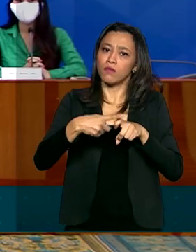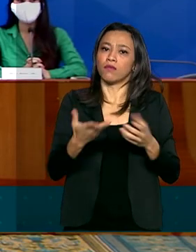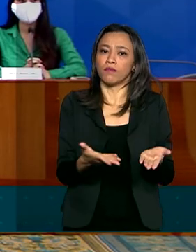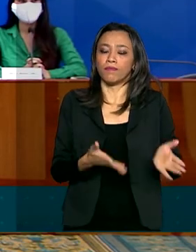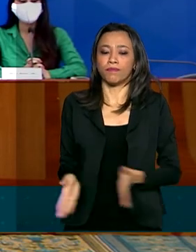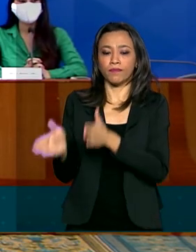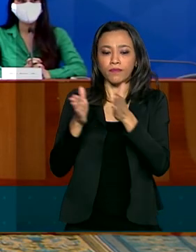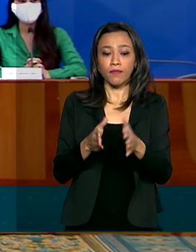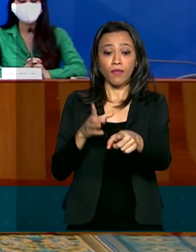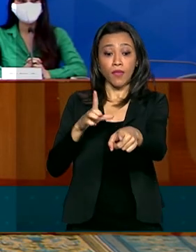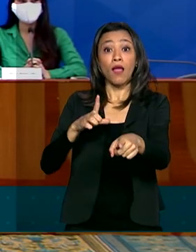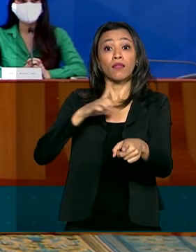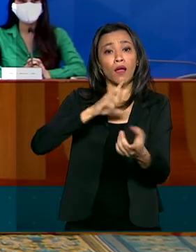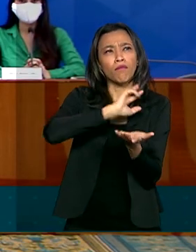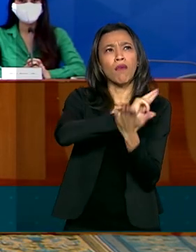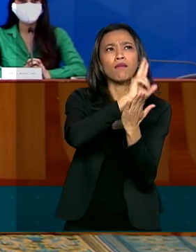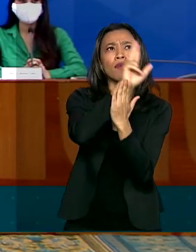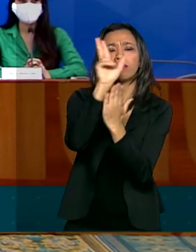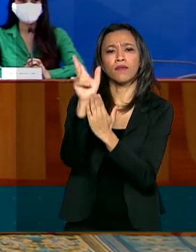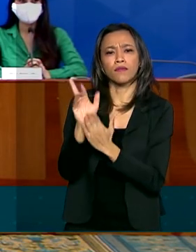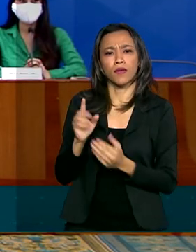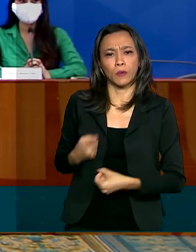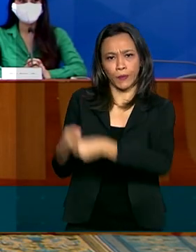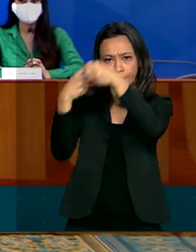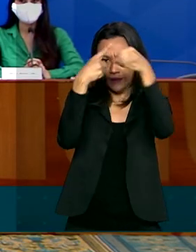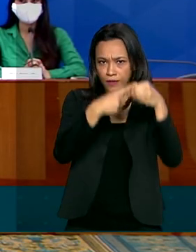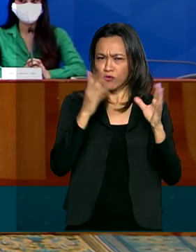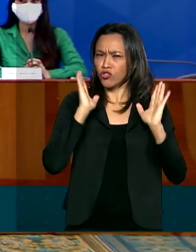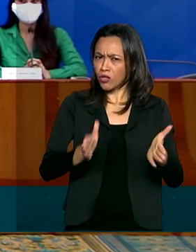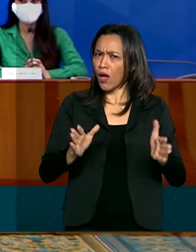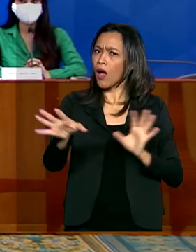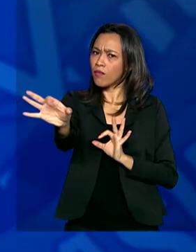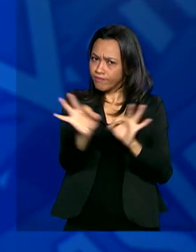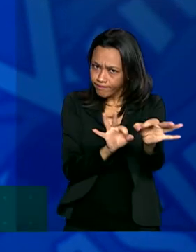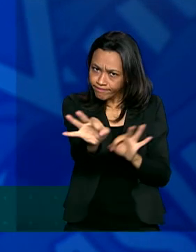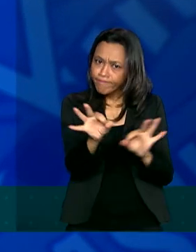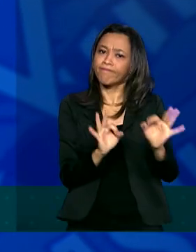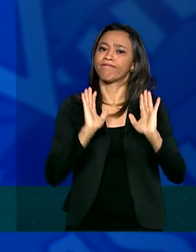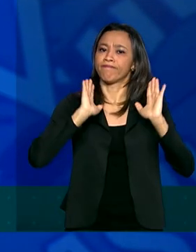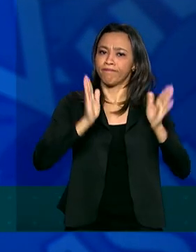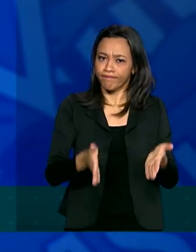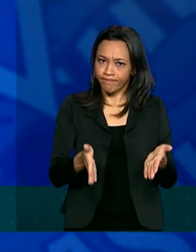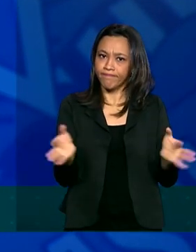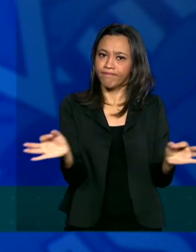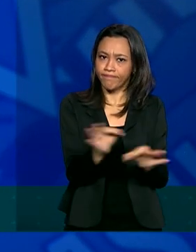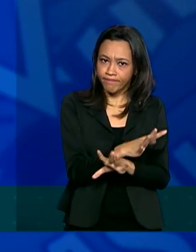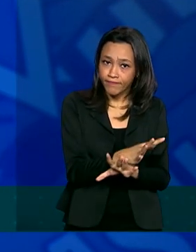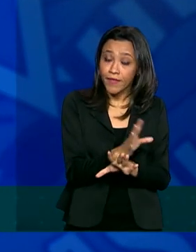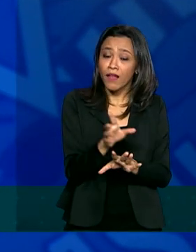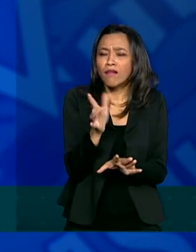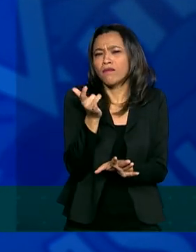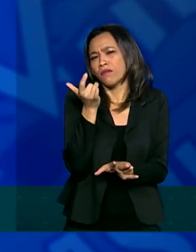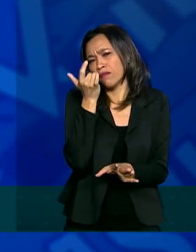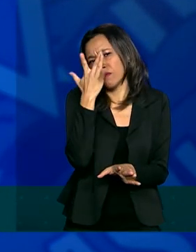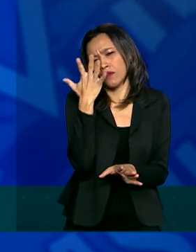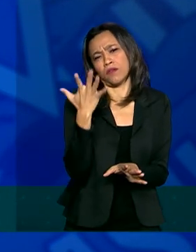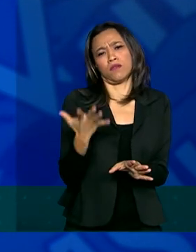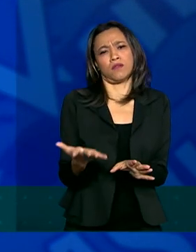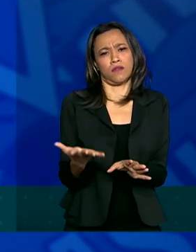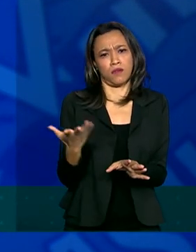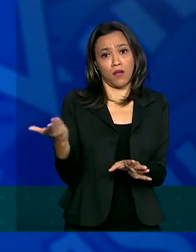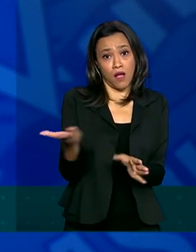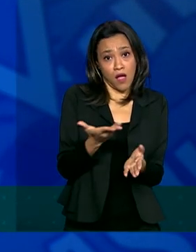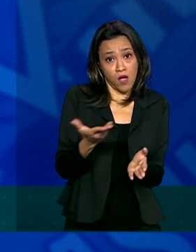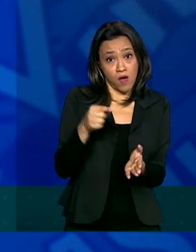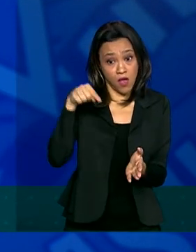vários municípios que já estão organizados desta forma. Então vai ser mais fácil, agora ele vai